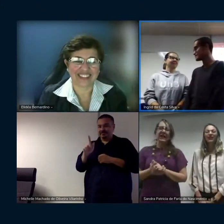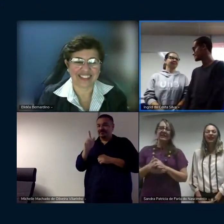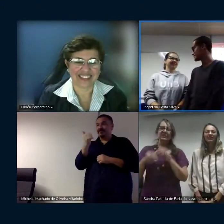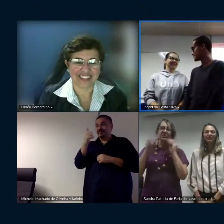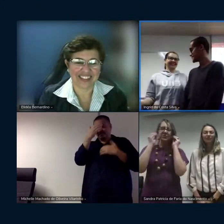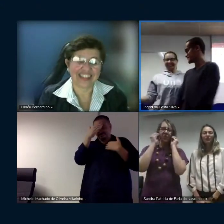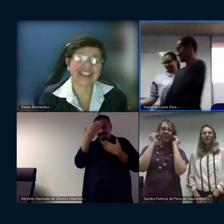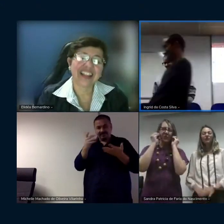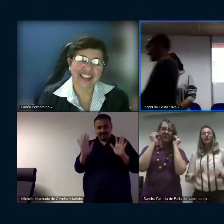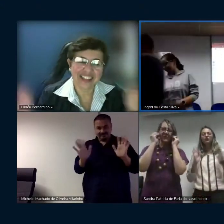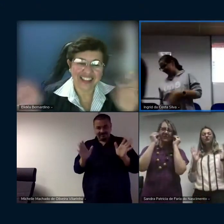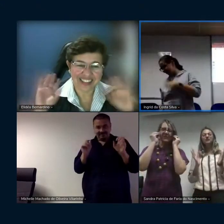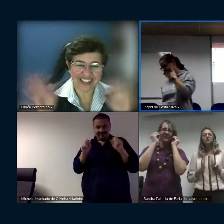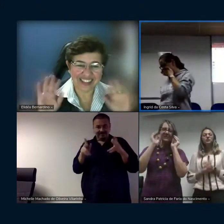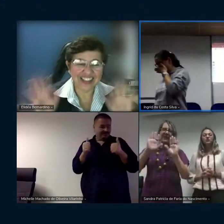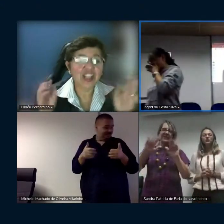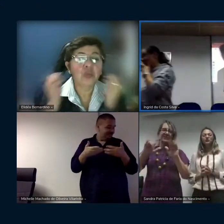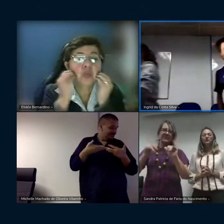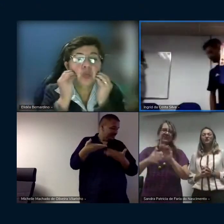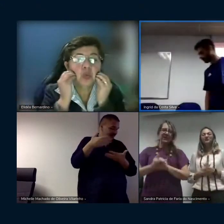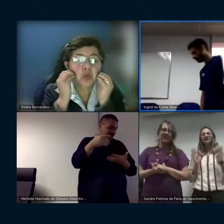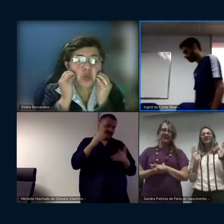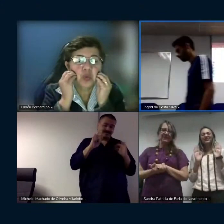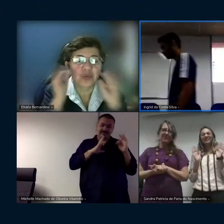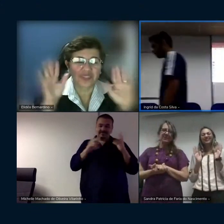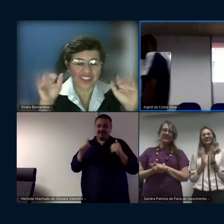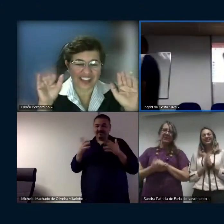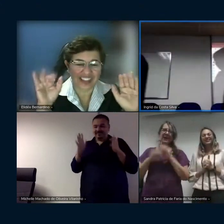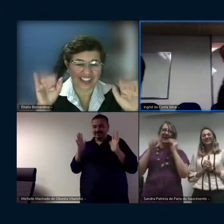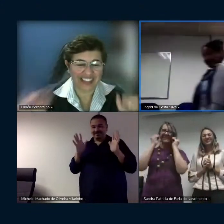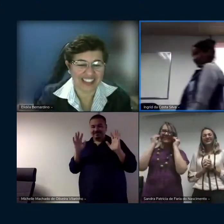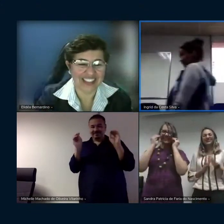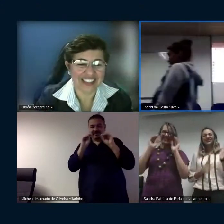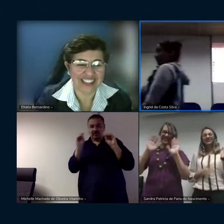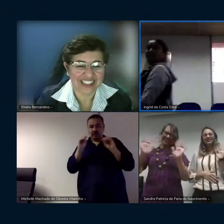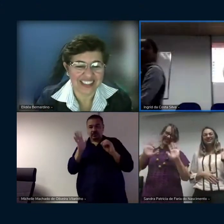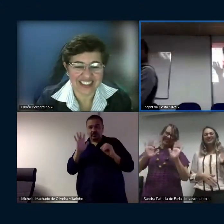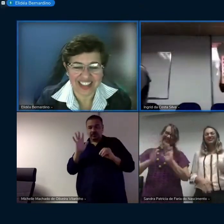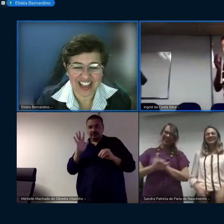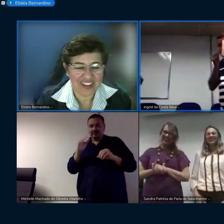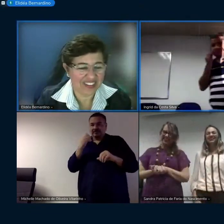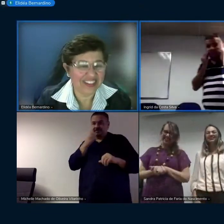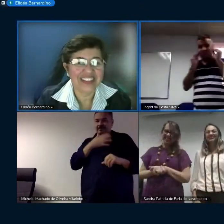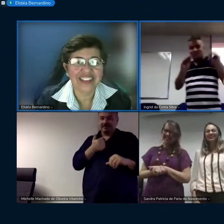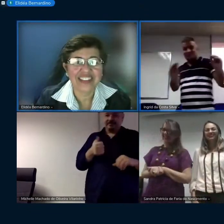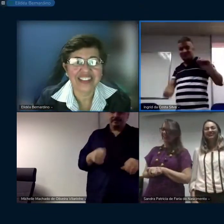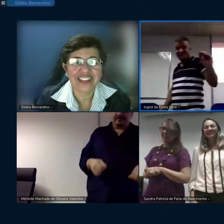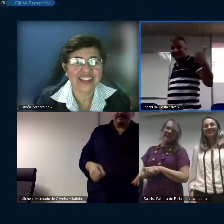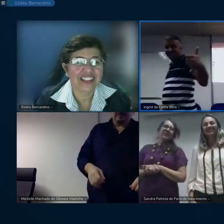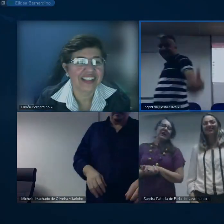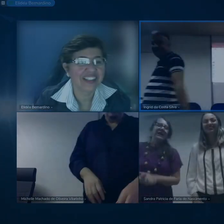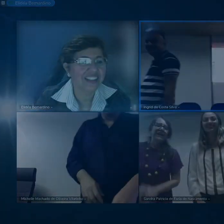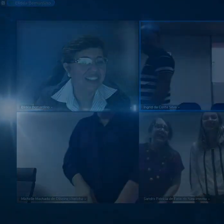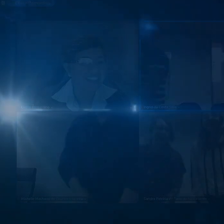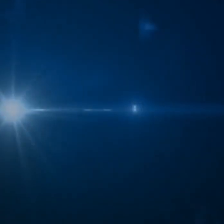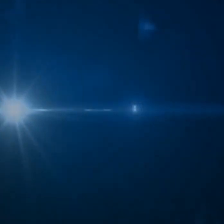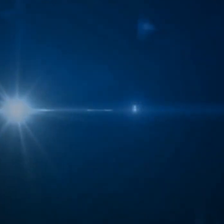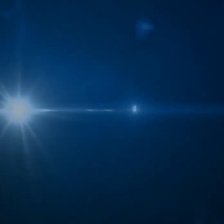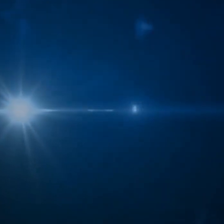aí eles é muito obrigada viu que eu me convide por tudo fala mais depois até mais tá Tchau tchau